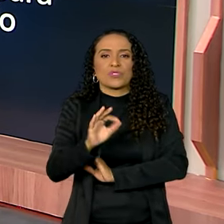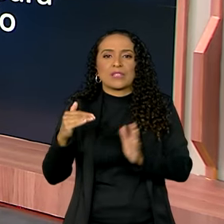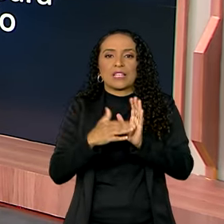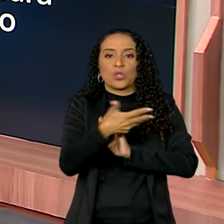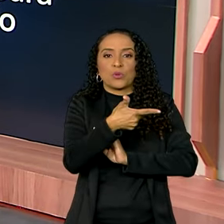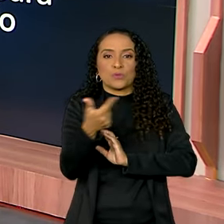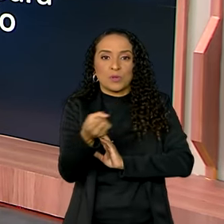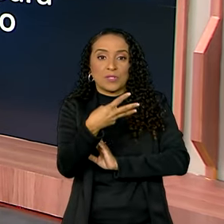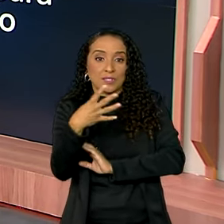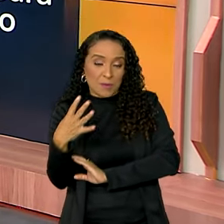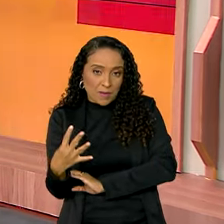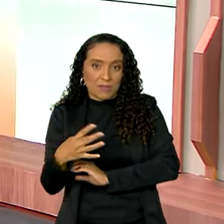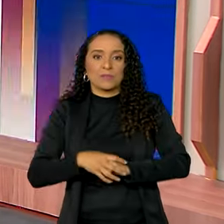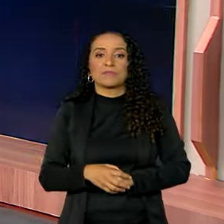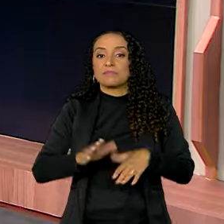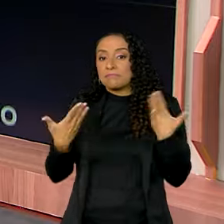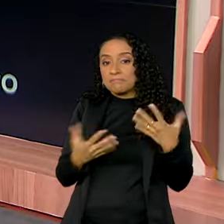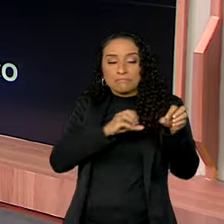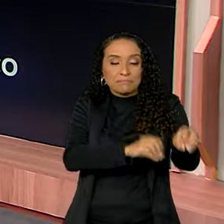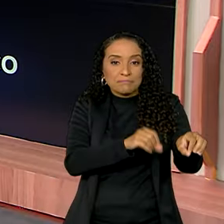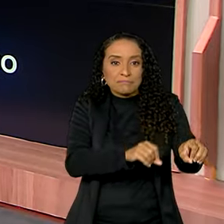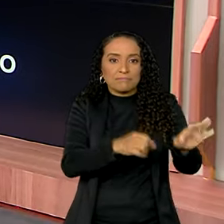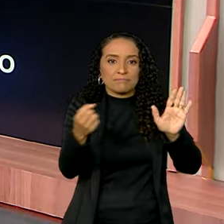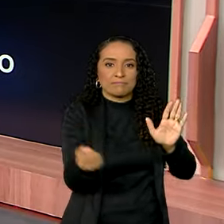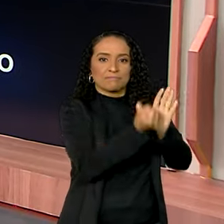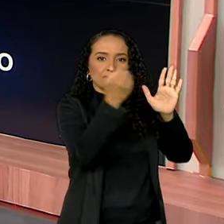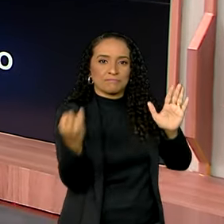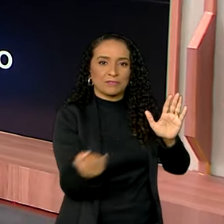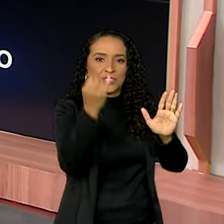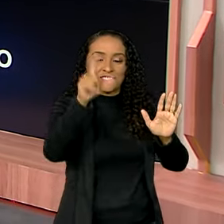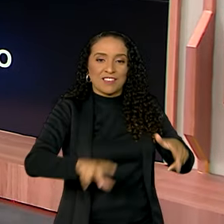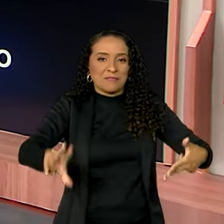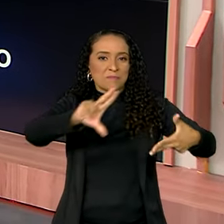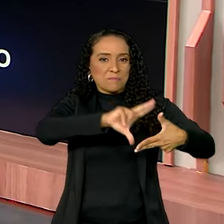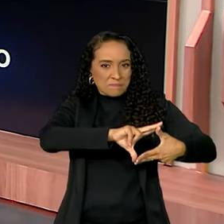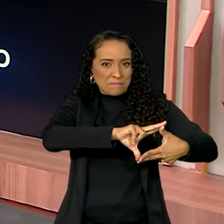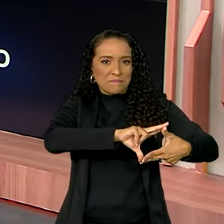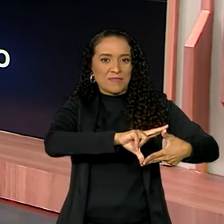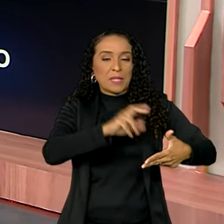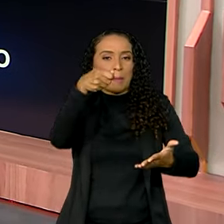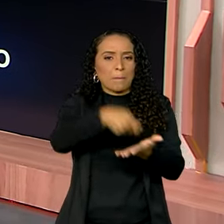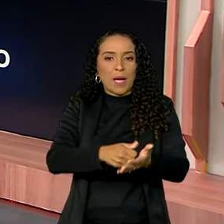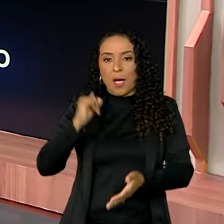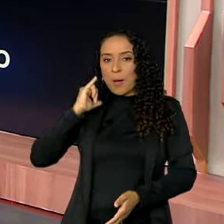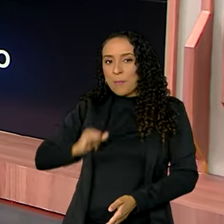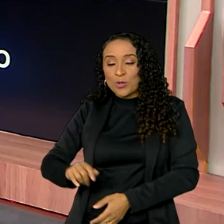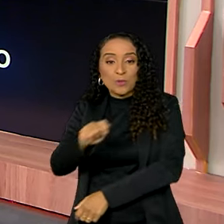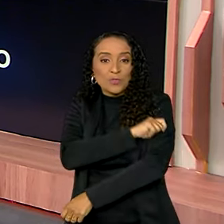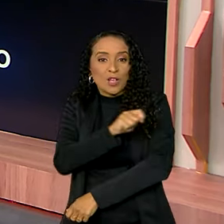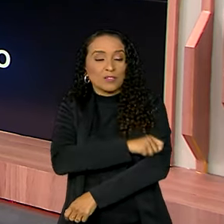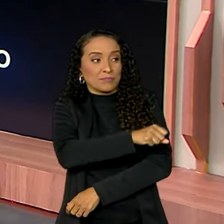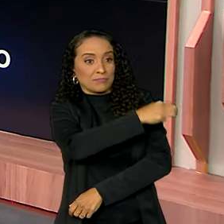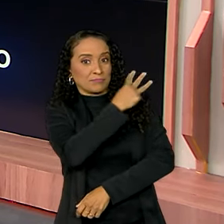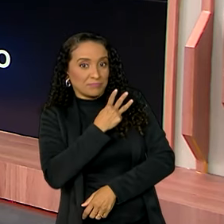2034. E na educação, uma marca importante, o pé de meia que paga aí uma bolsa para estudantes